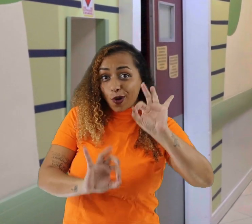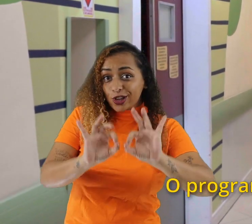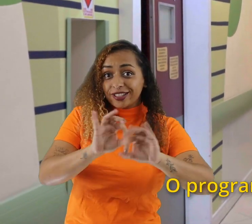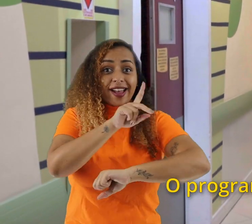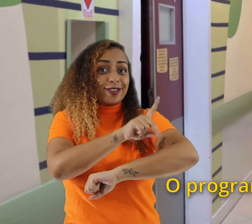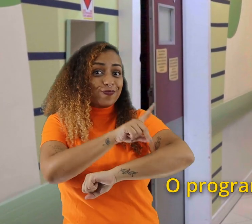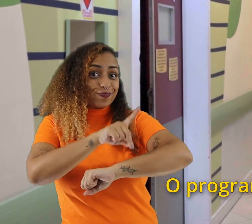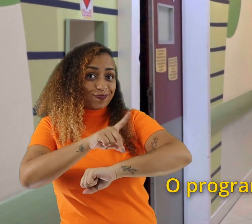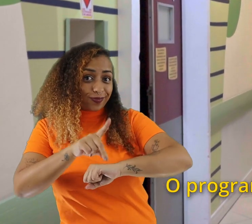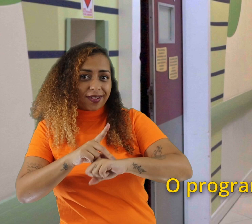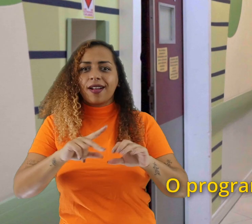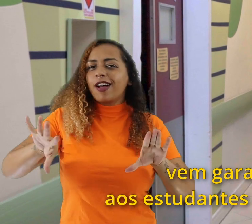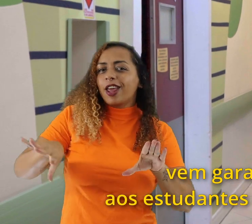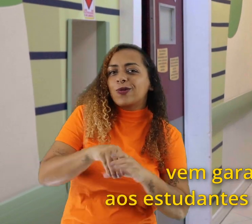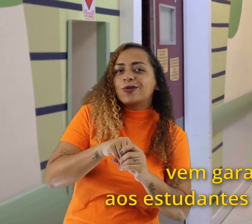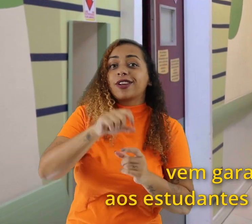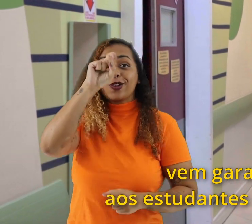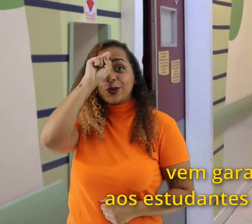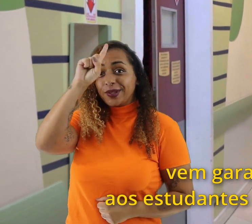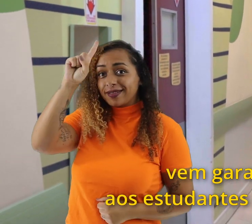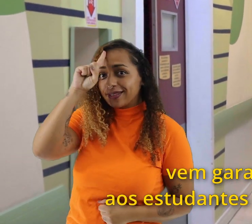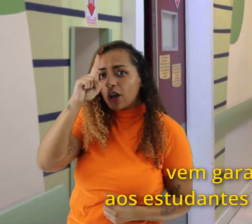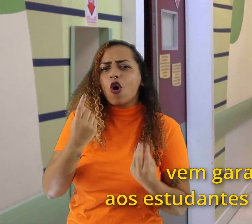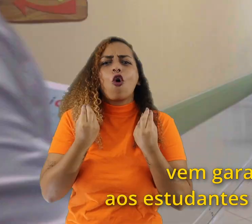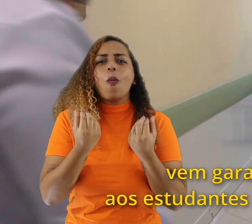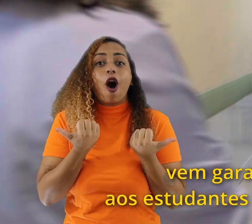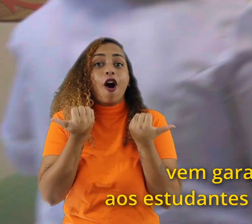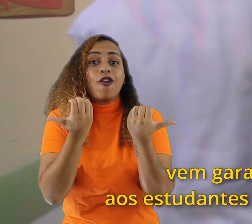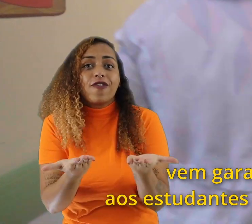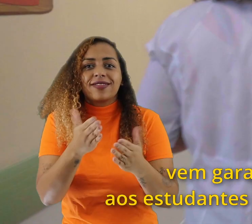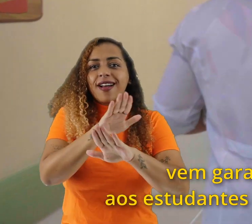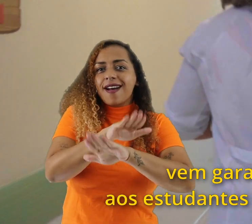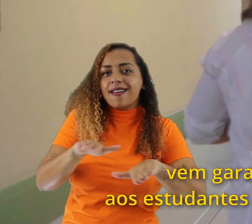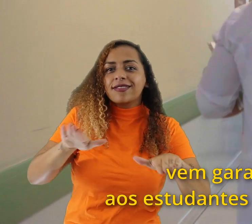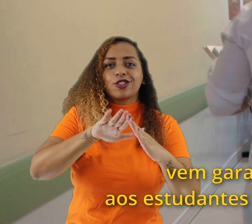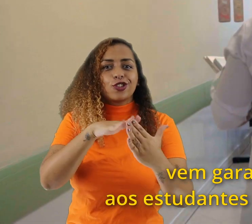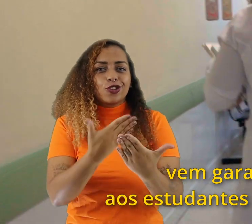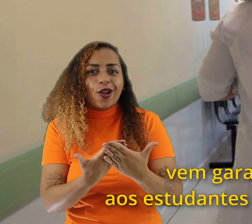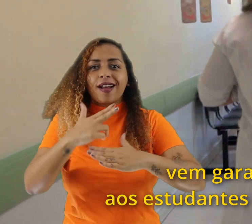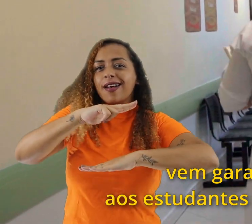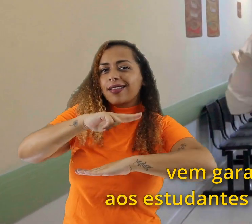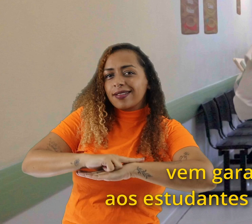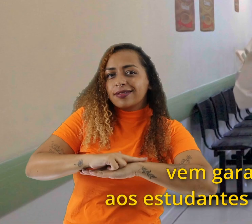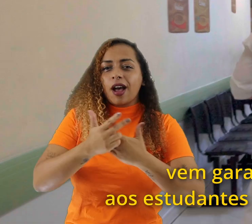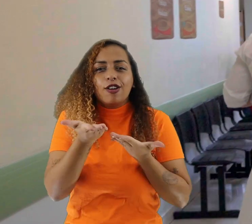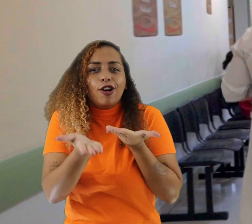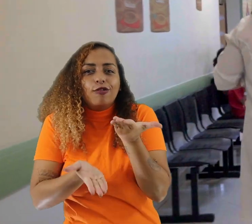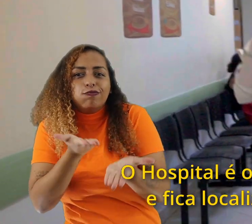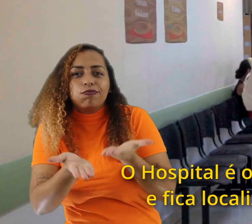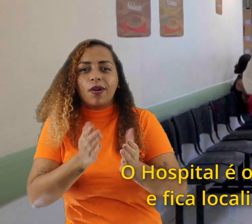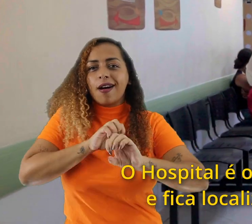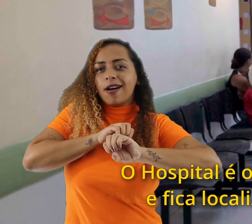O Programa Pedagogia Hospitalar, ele vem garantir o direito à educação aos estudantes em tratamento ou internados.